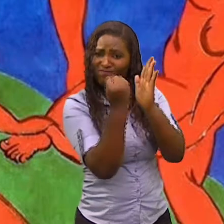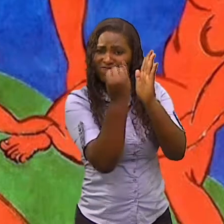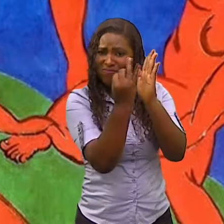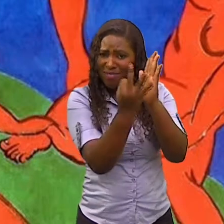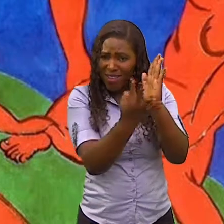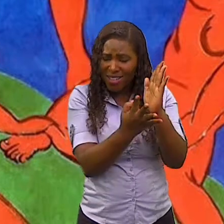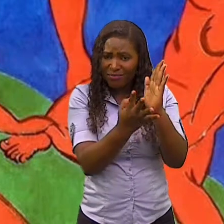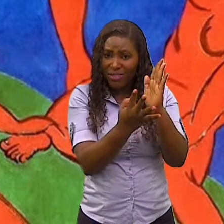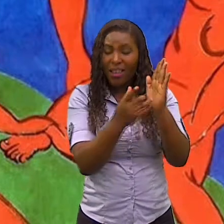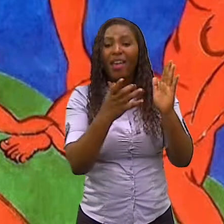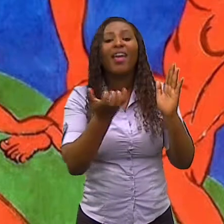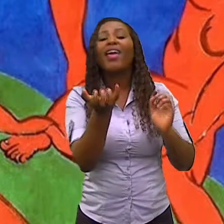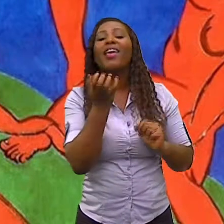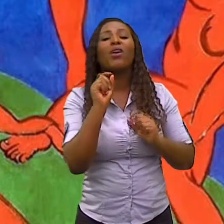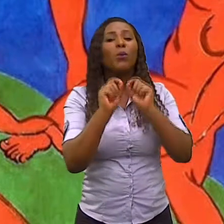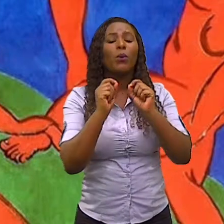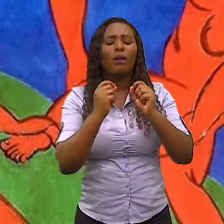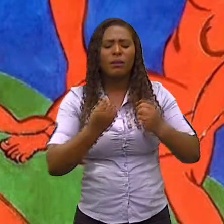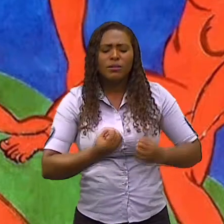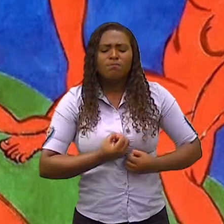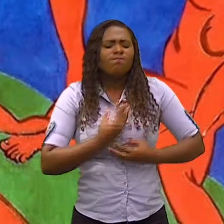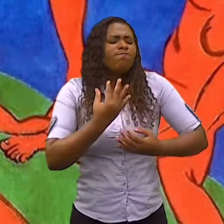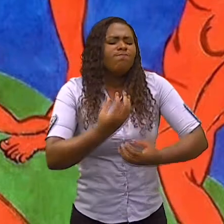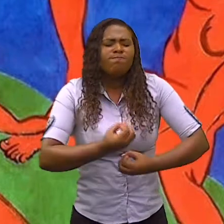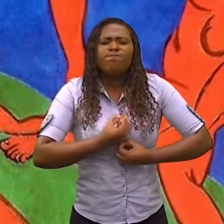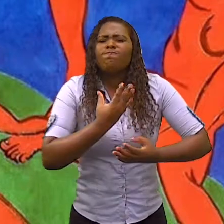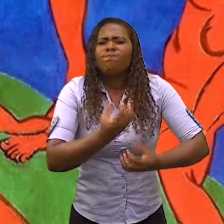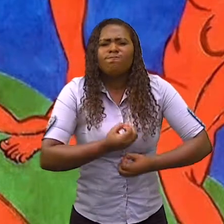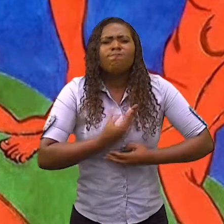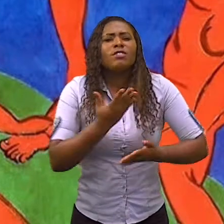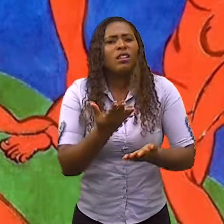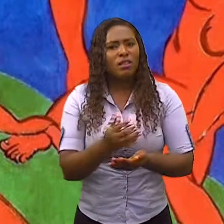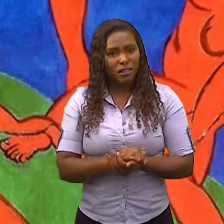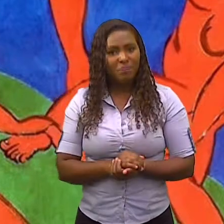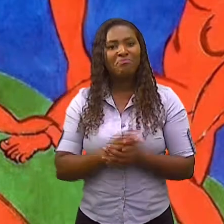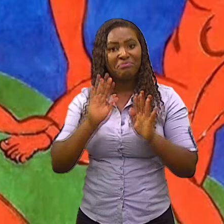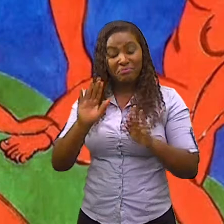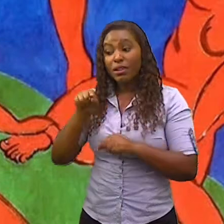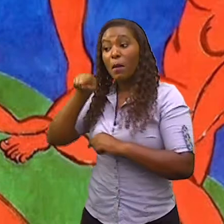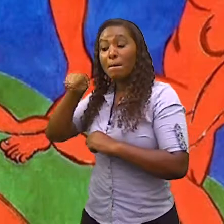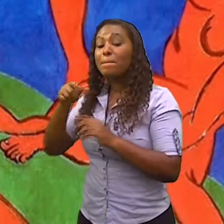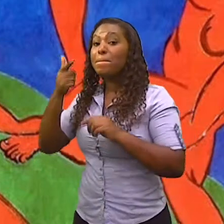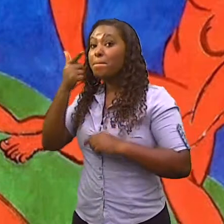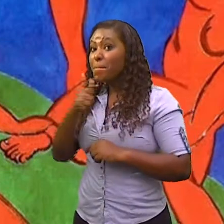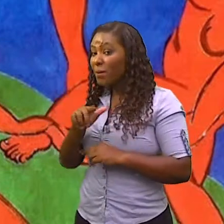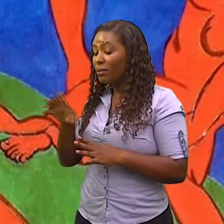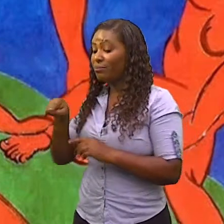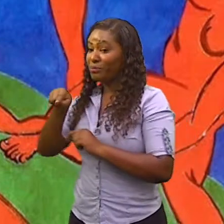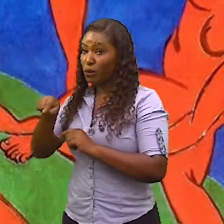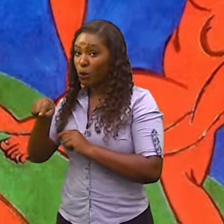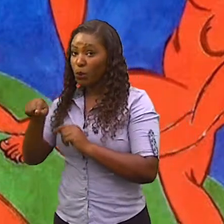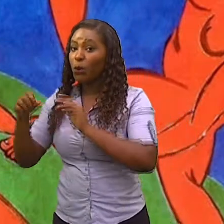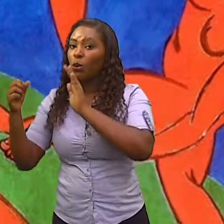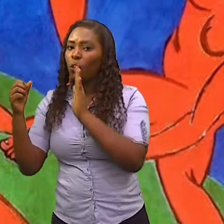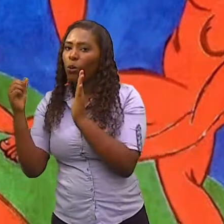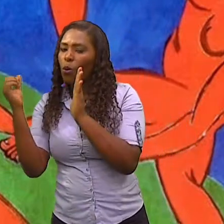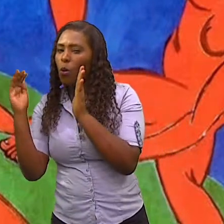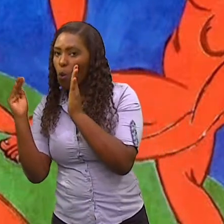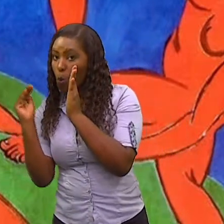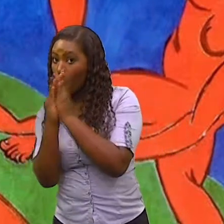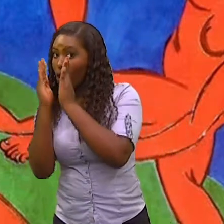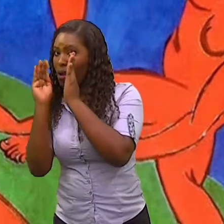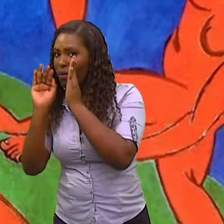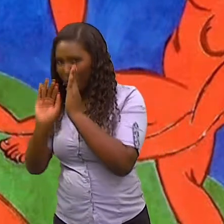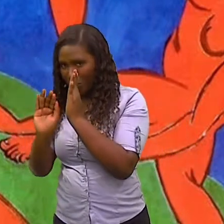quer simbolizar ou representar o sentimento. Enquanto no impressionismo, ele quer impressionar através das técnicas que,